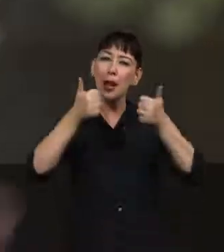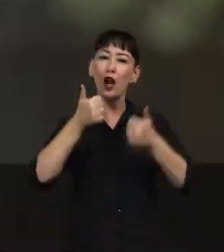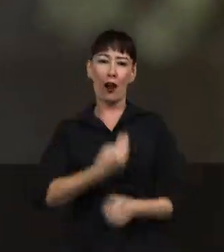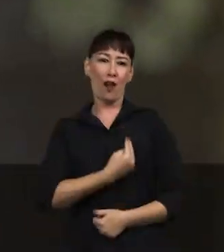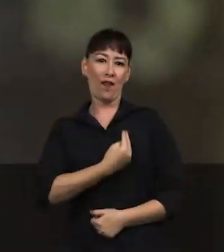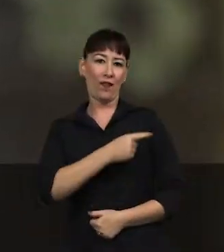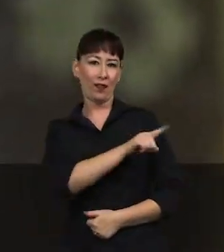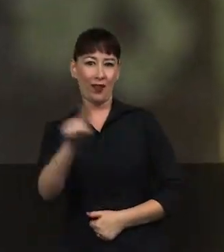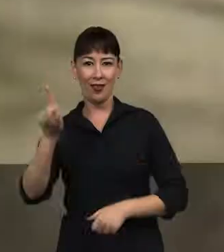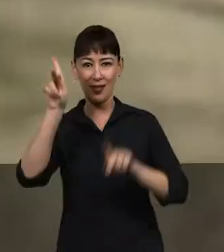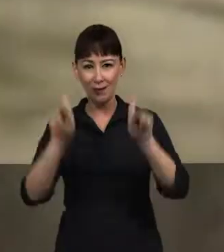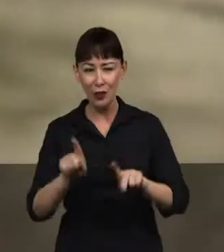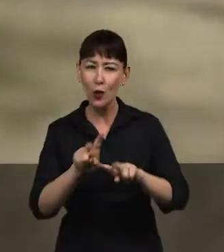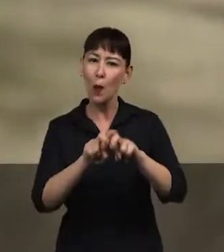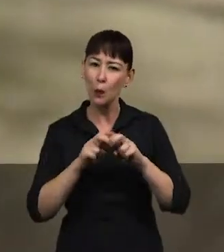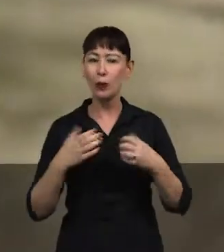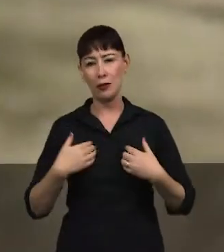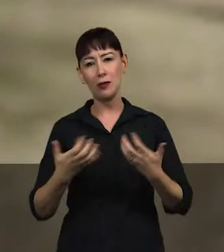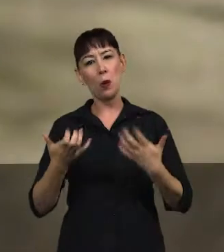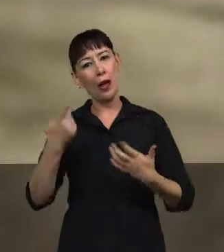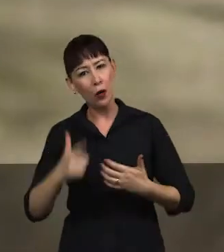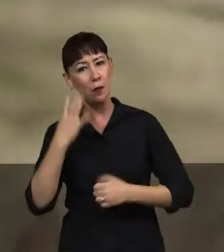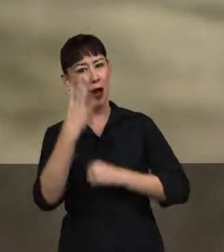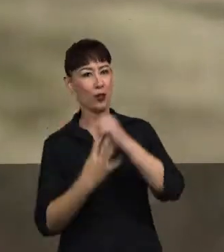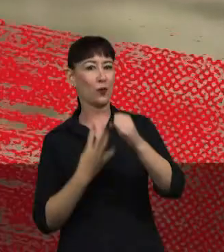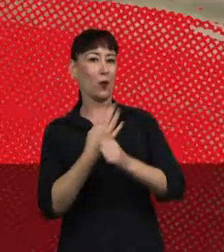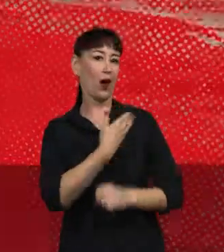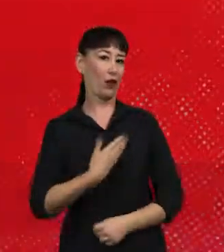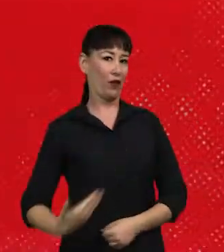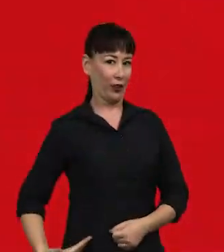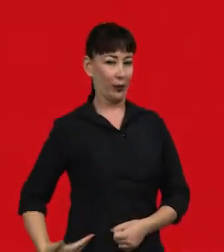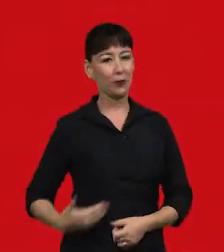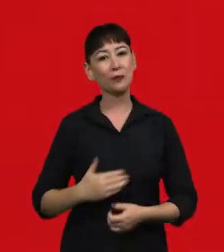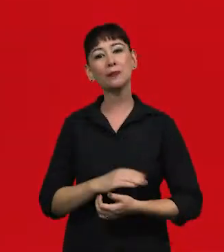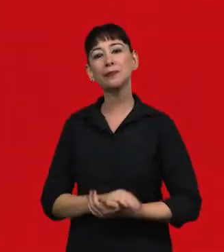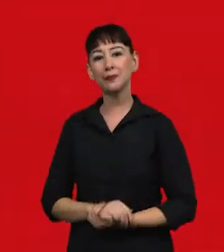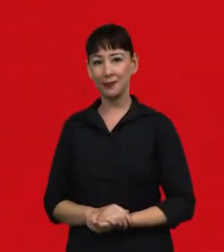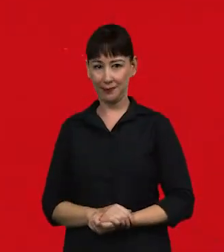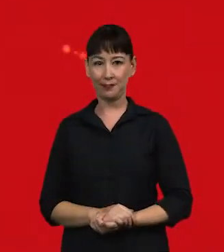pessoas. Por tudo isso é que eu quero disputar essa eleição e continuar governando.